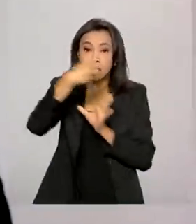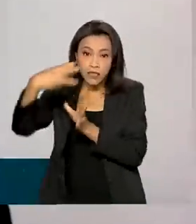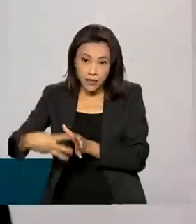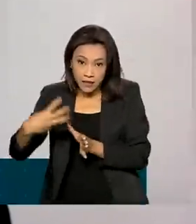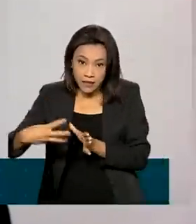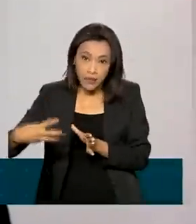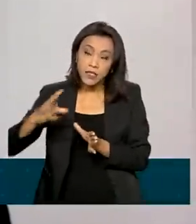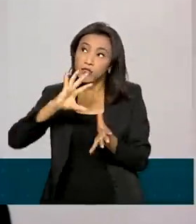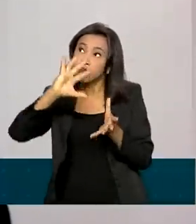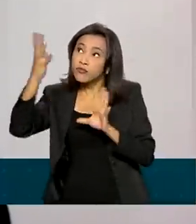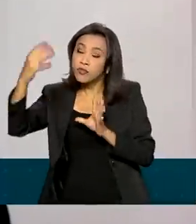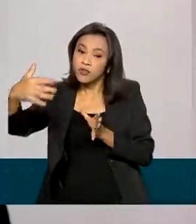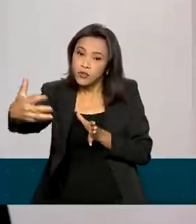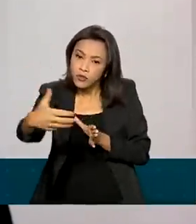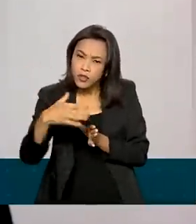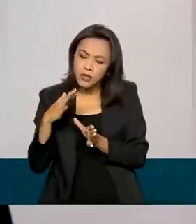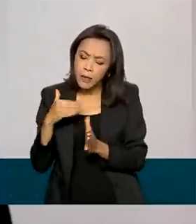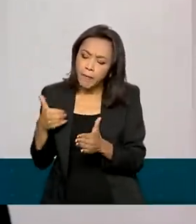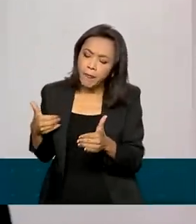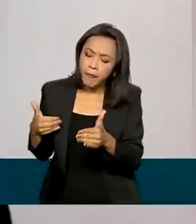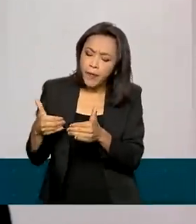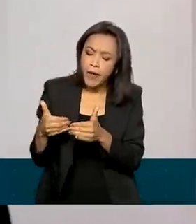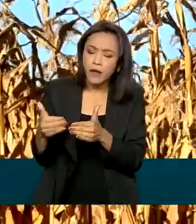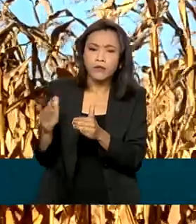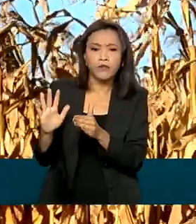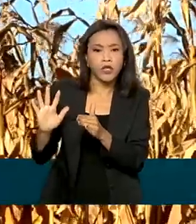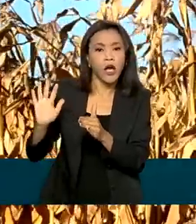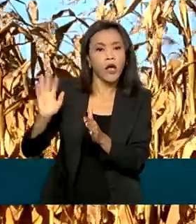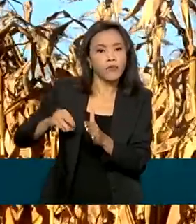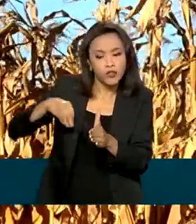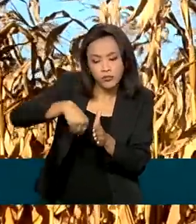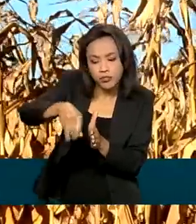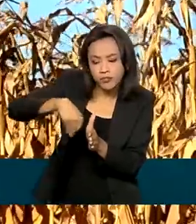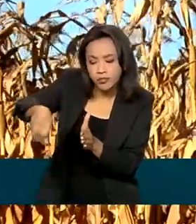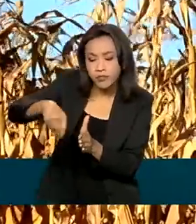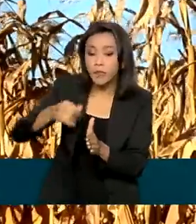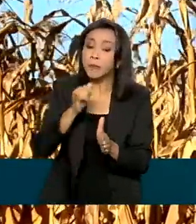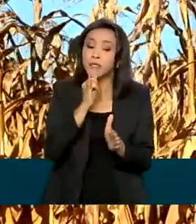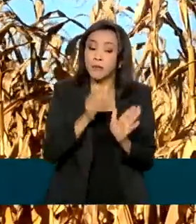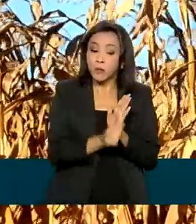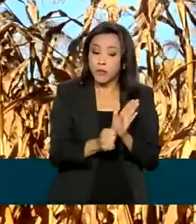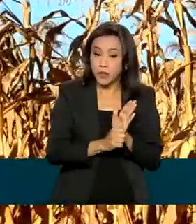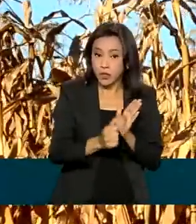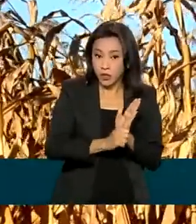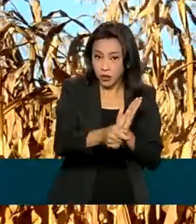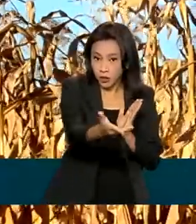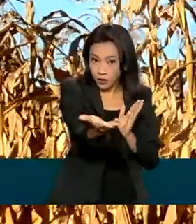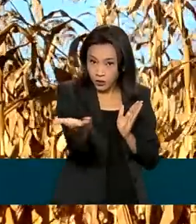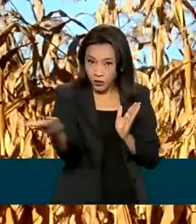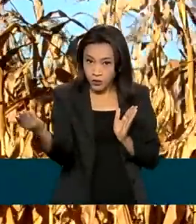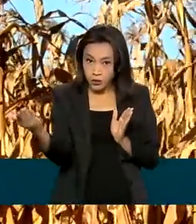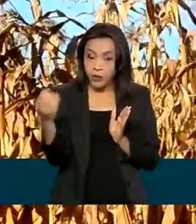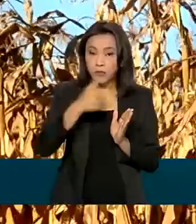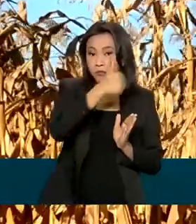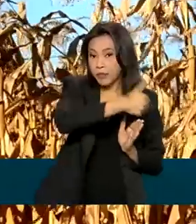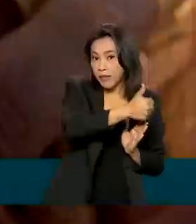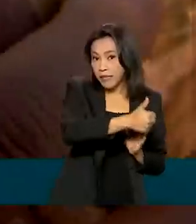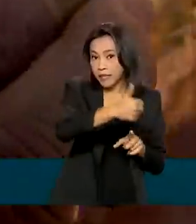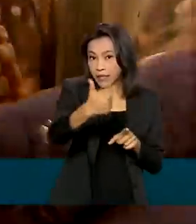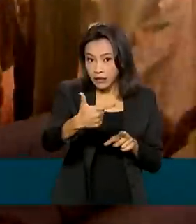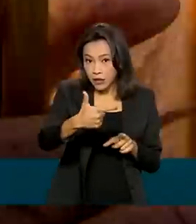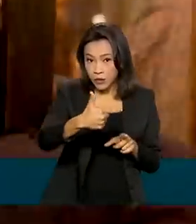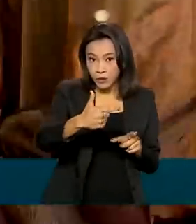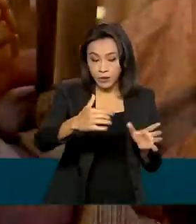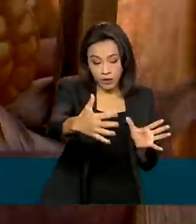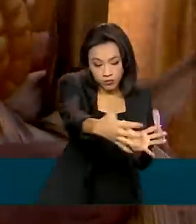de inverno estão próximas da conclusão de plantio. O milho, por exemplo, está com a primeira e as segundas safras